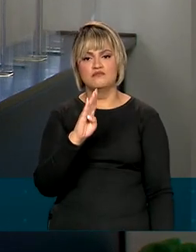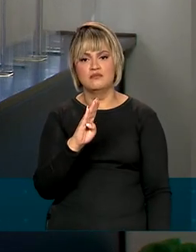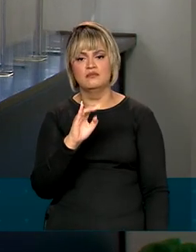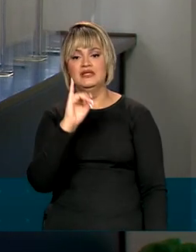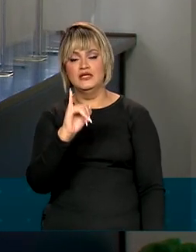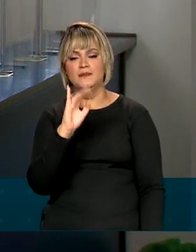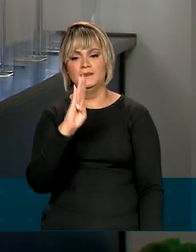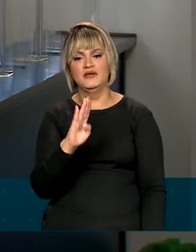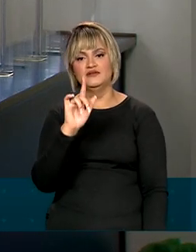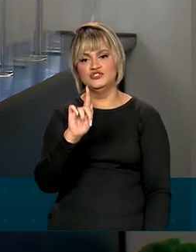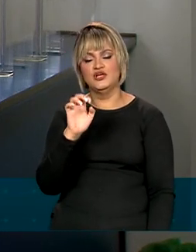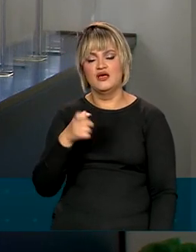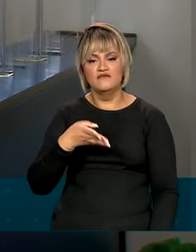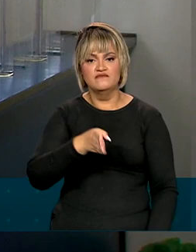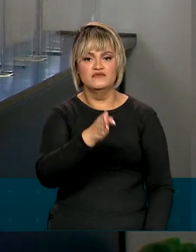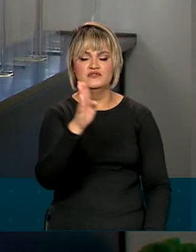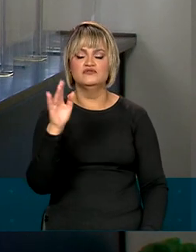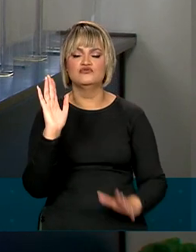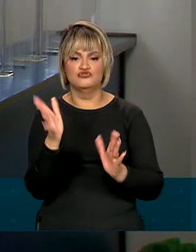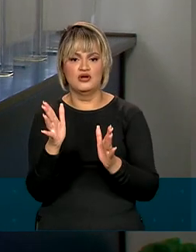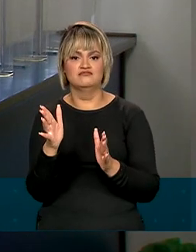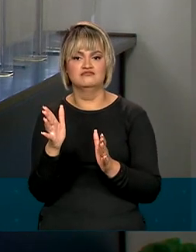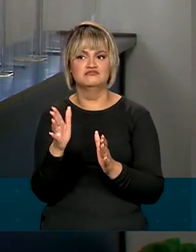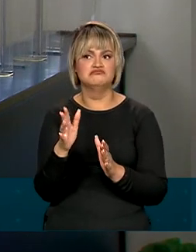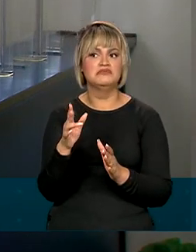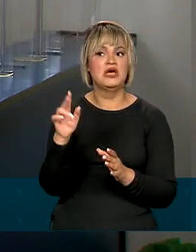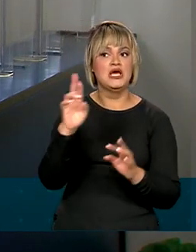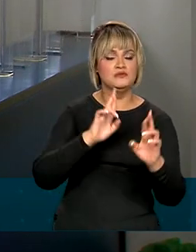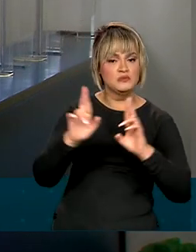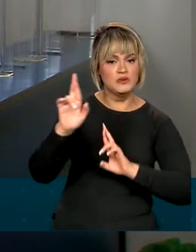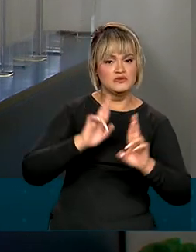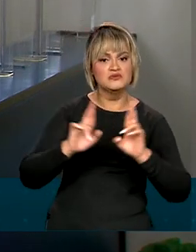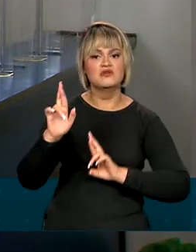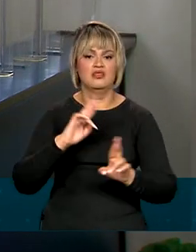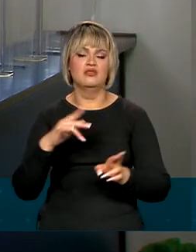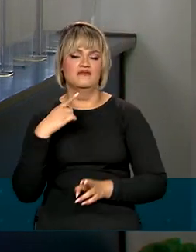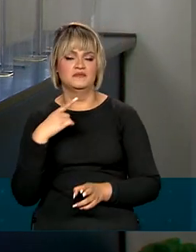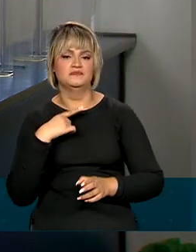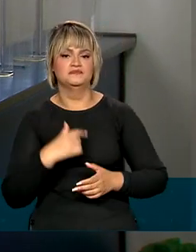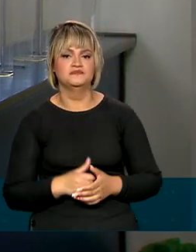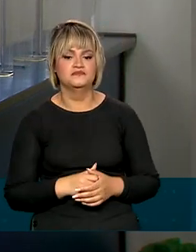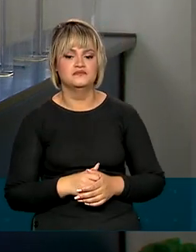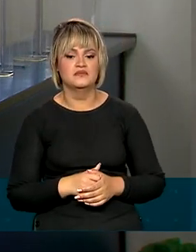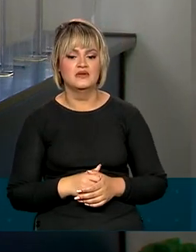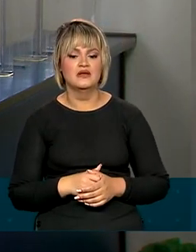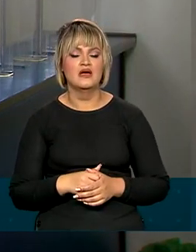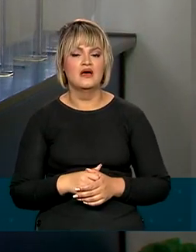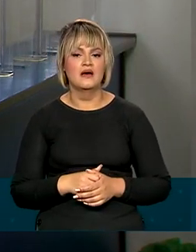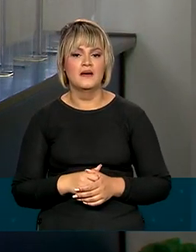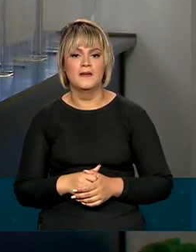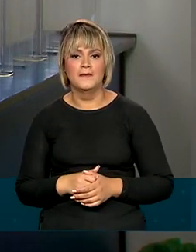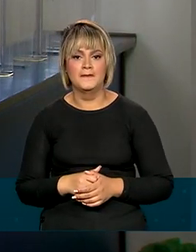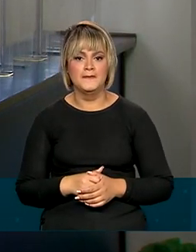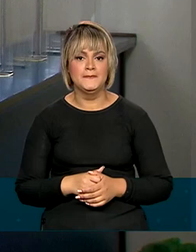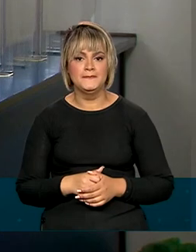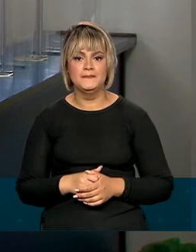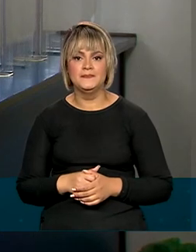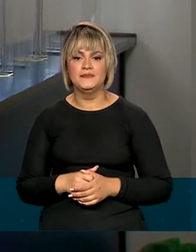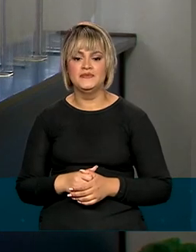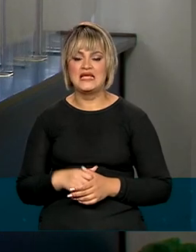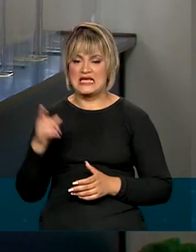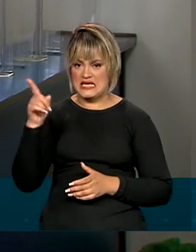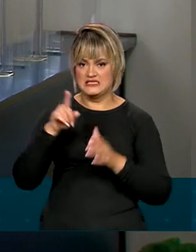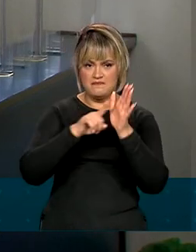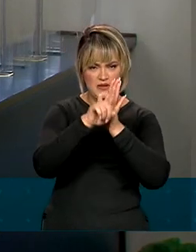Isso representa 63,77% da população total do país, que é estimada pelo Instituto. O